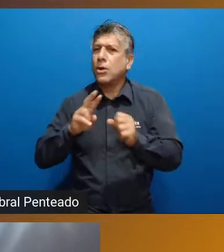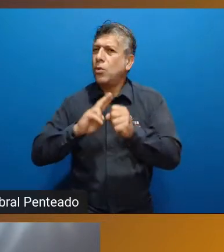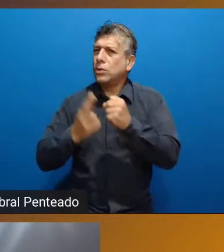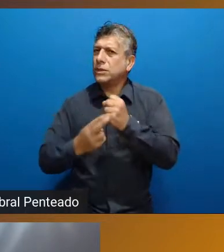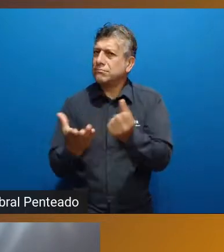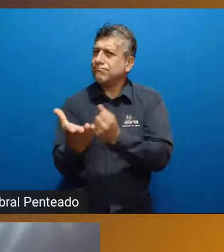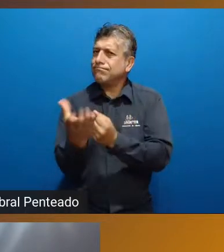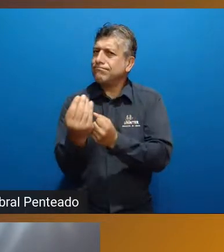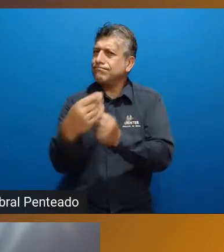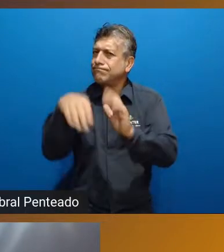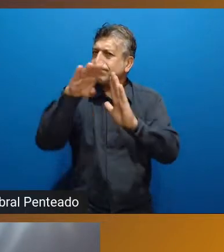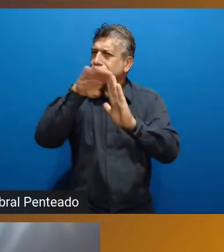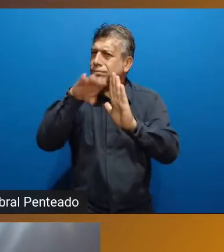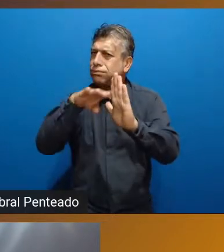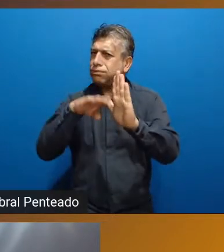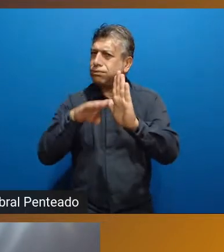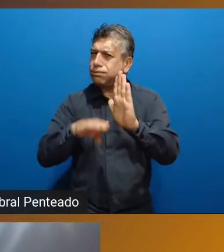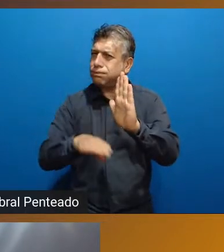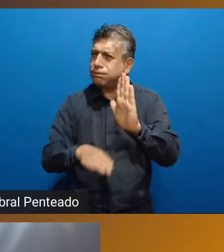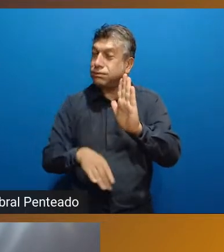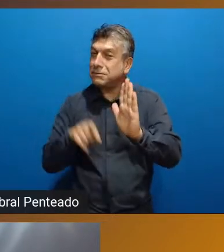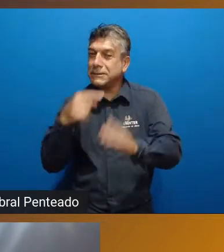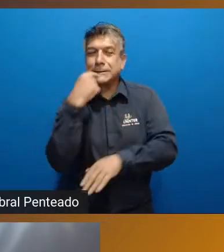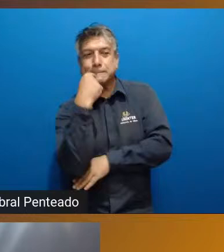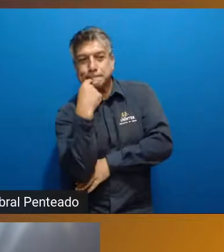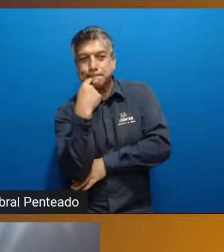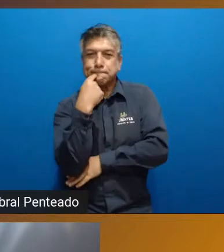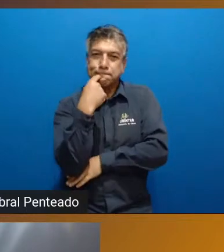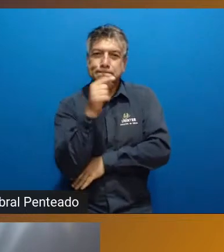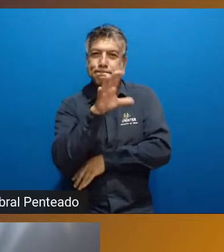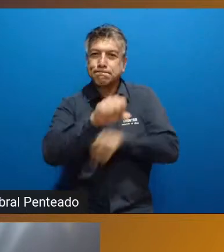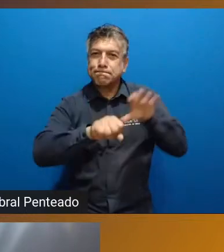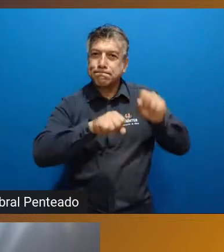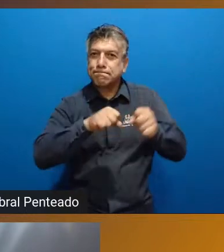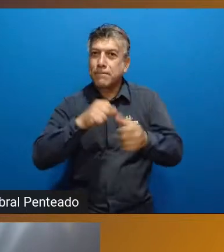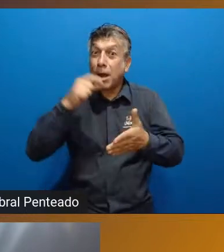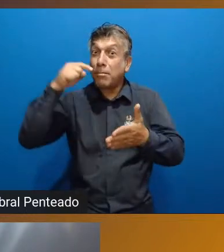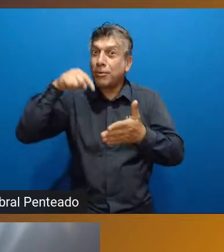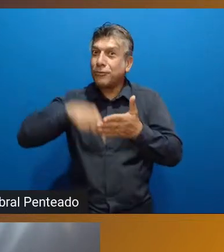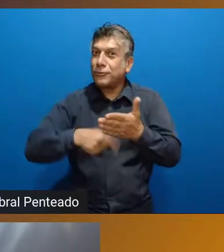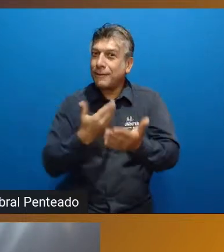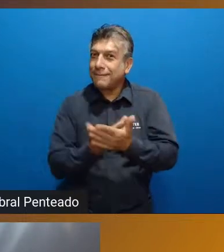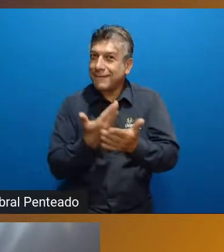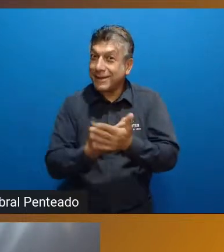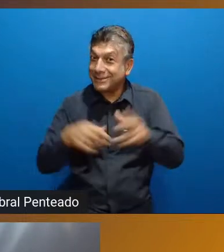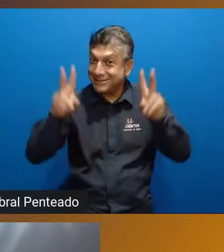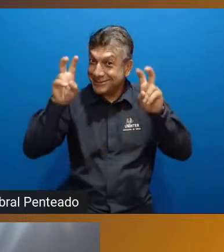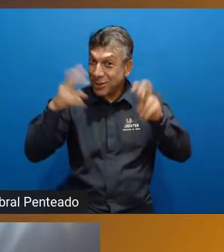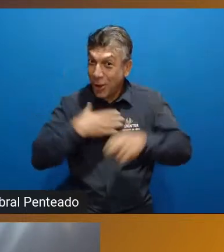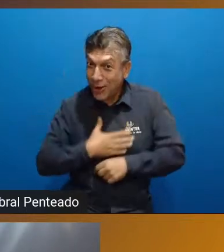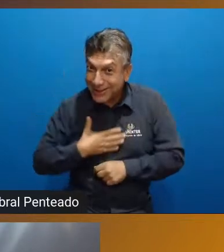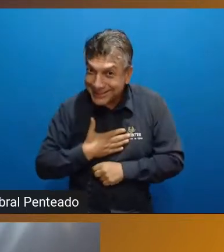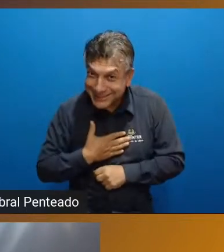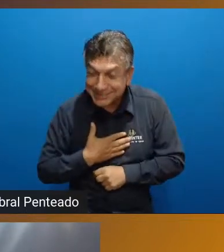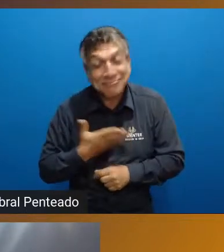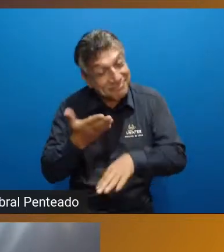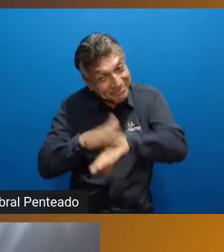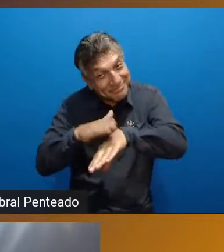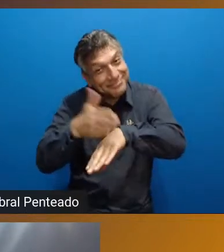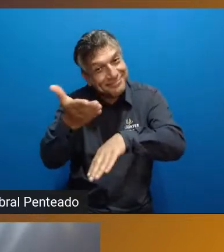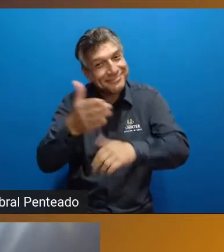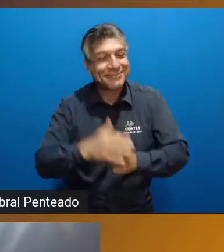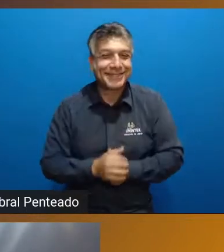opções que lhe darão condições de aprofundar ainda mais determinado assunto que você gostaria de estudar melhor.